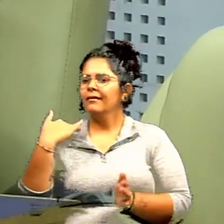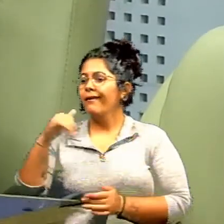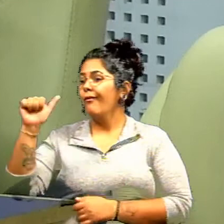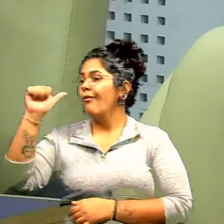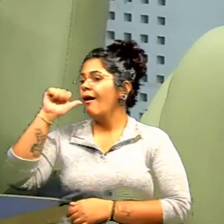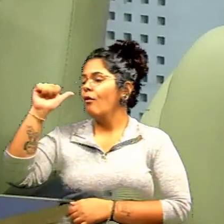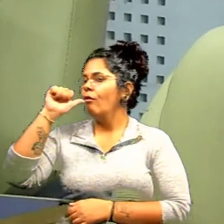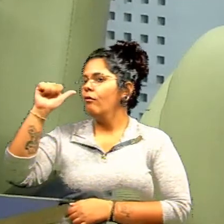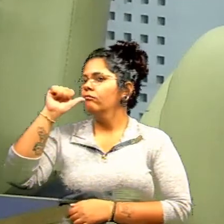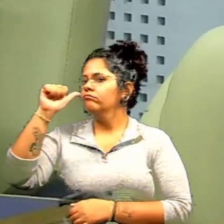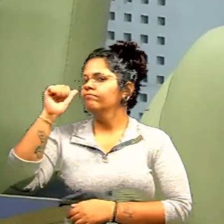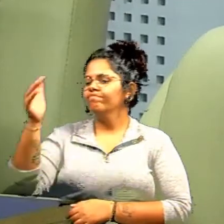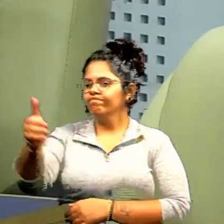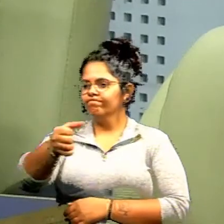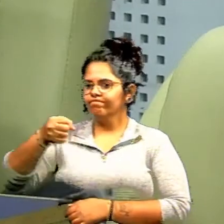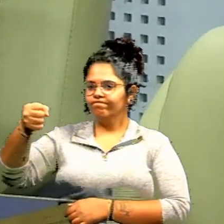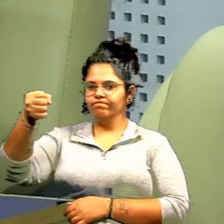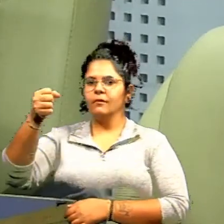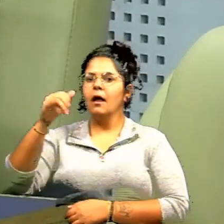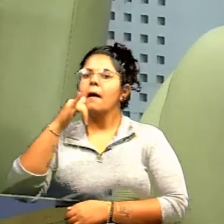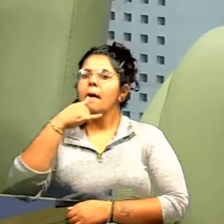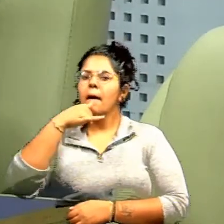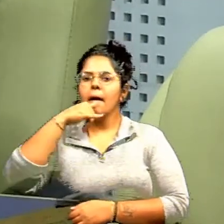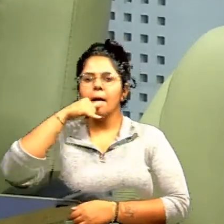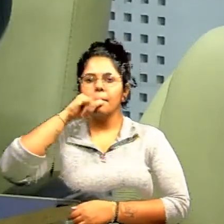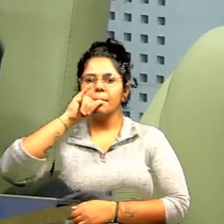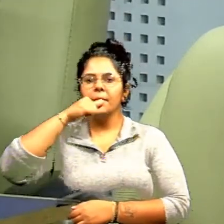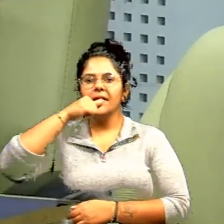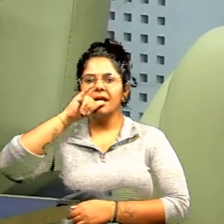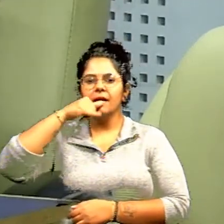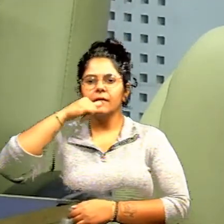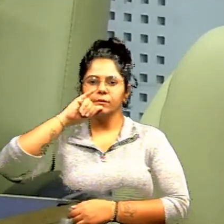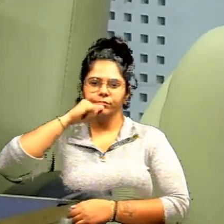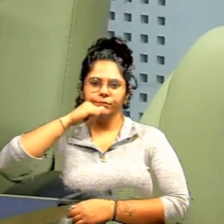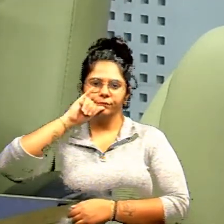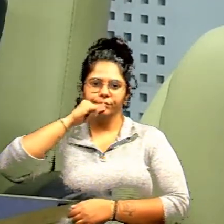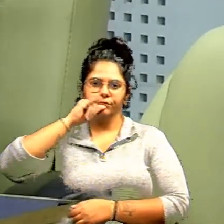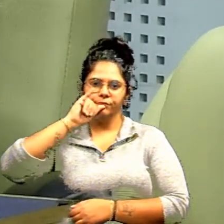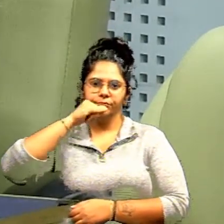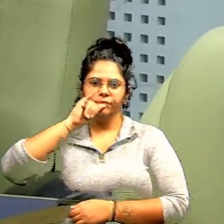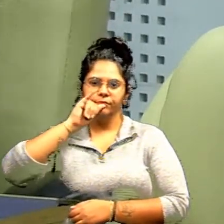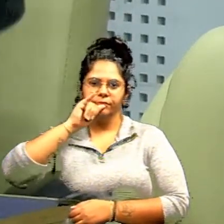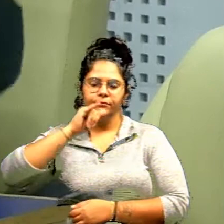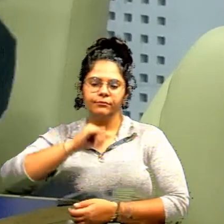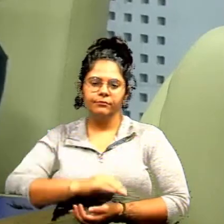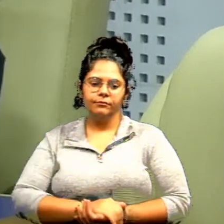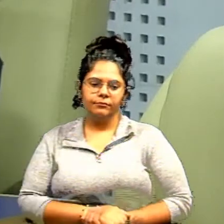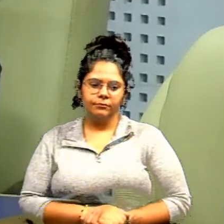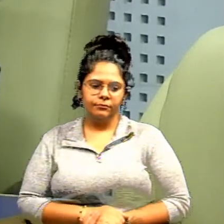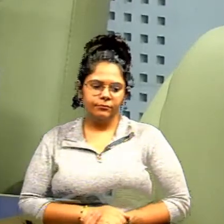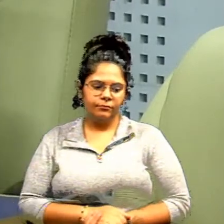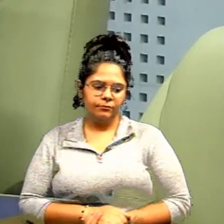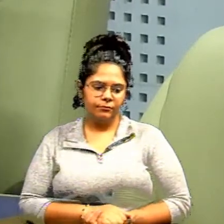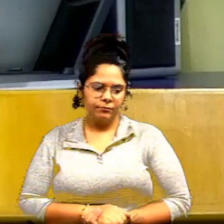cachaça é o calotinho da pinga 51-29 há dois mais